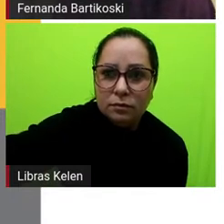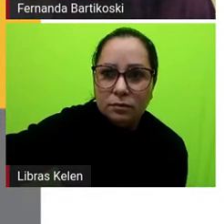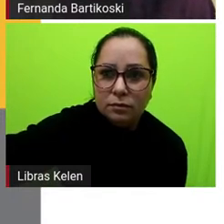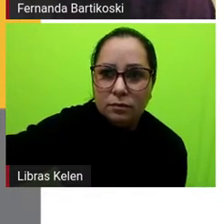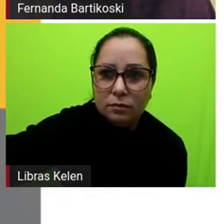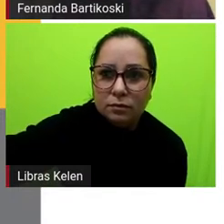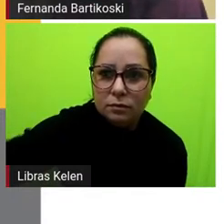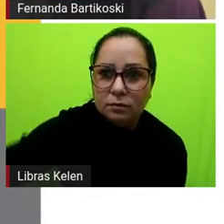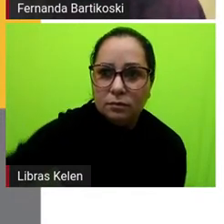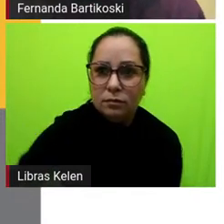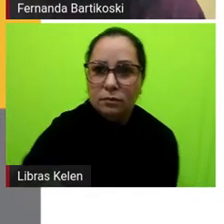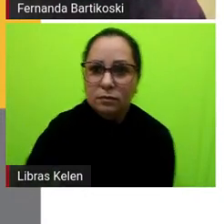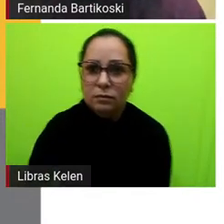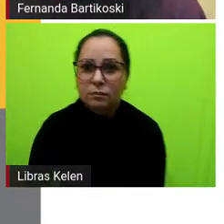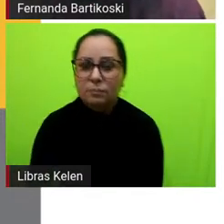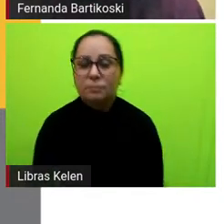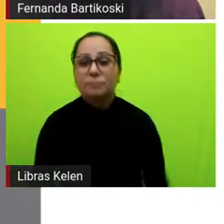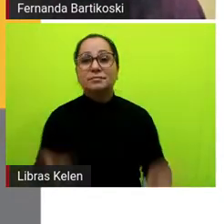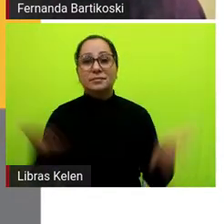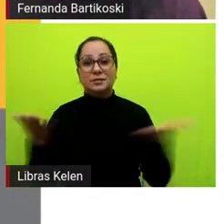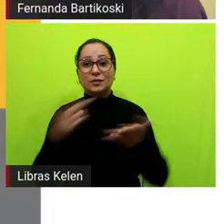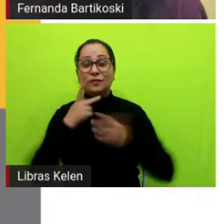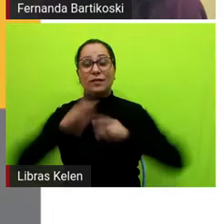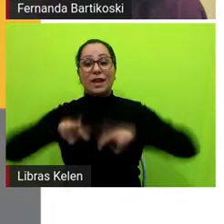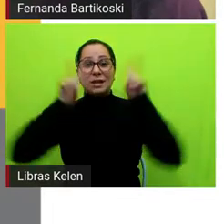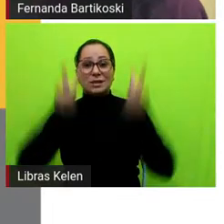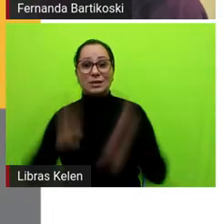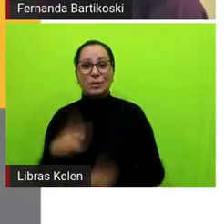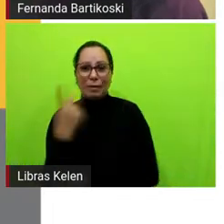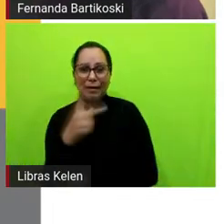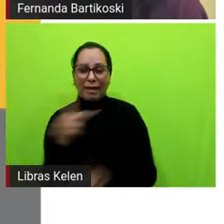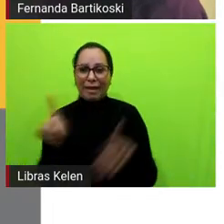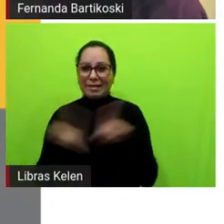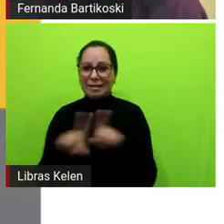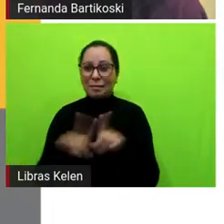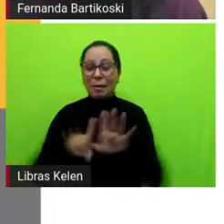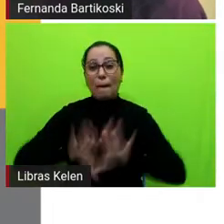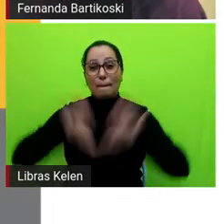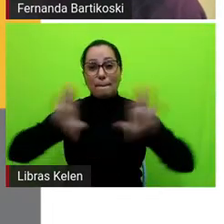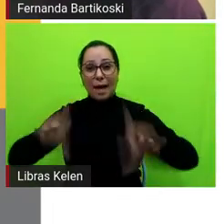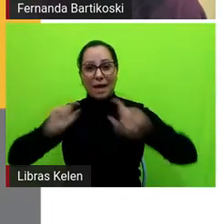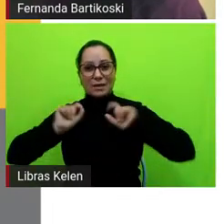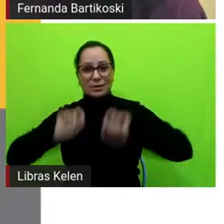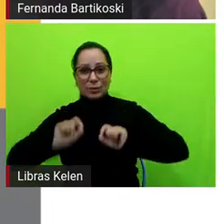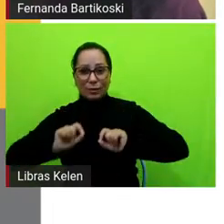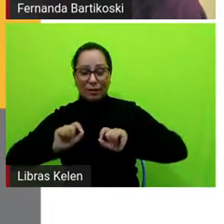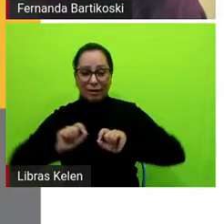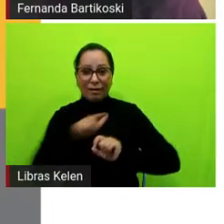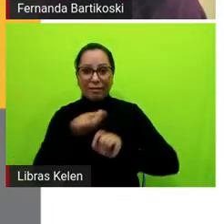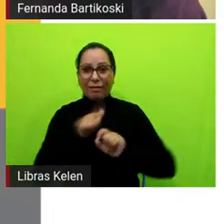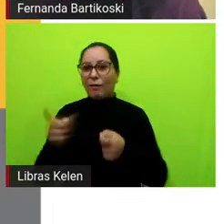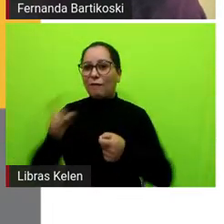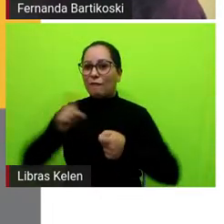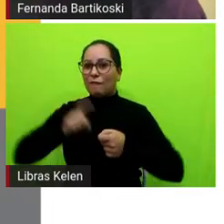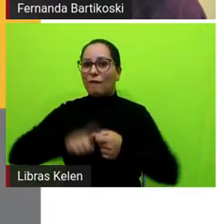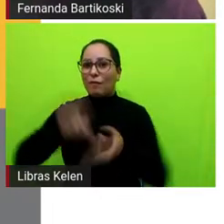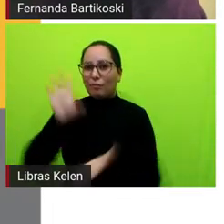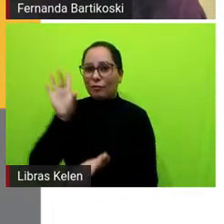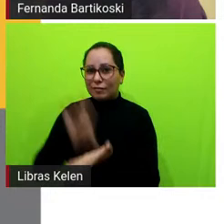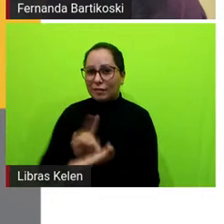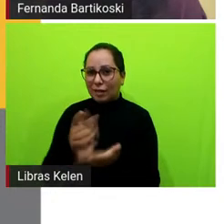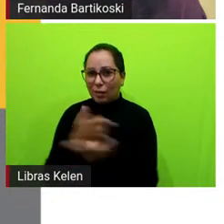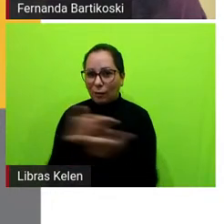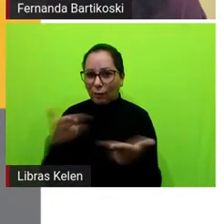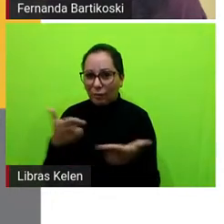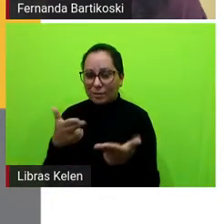Hoje a gente vai falar um pouquinho sobre ele, porém, sem retomar a obra original. E aí